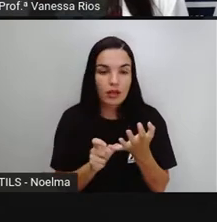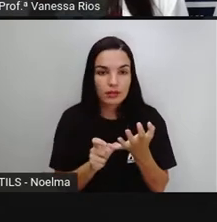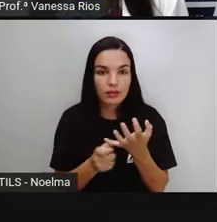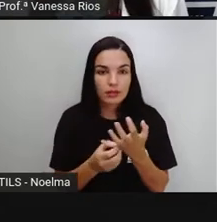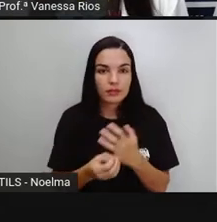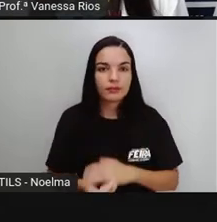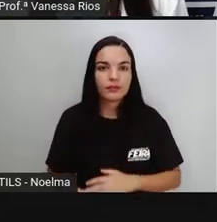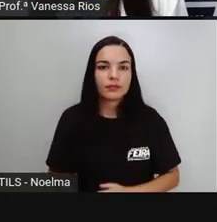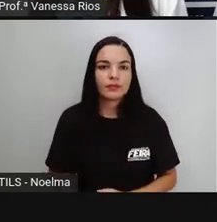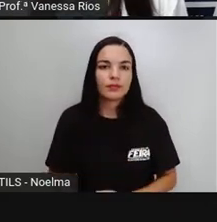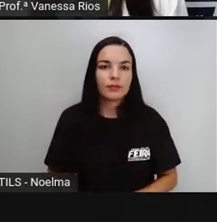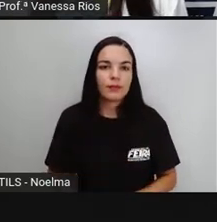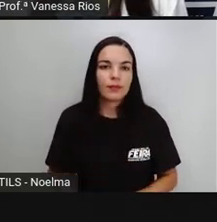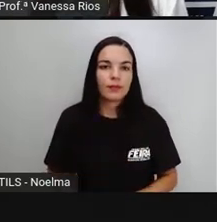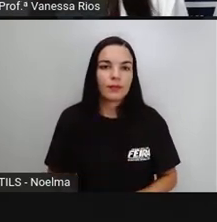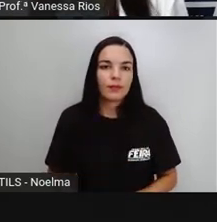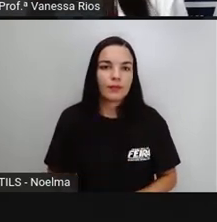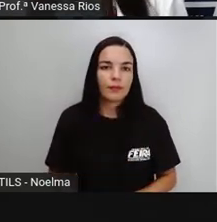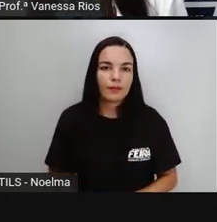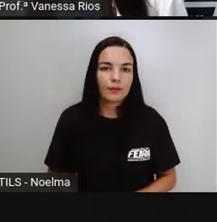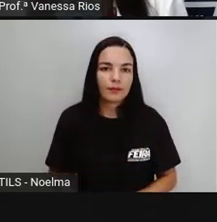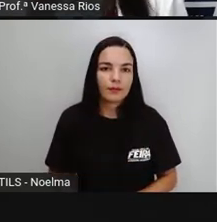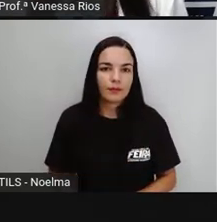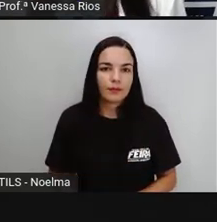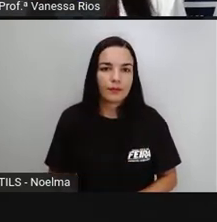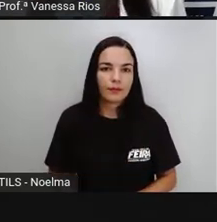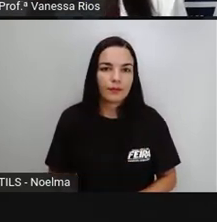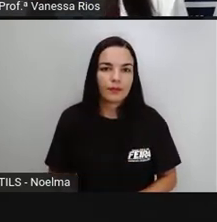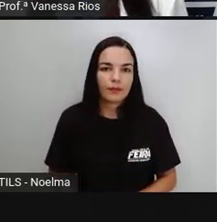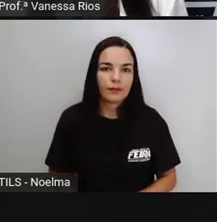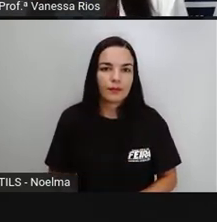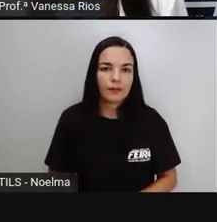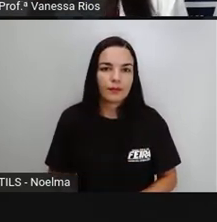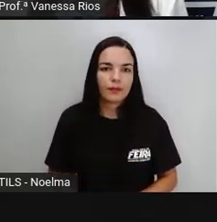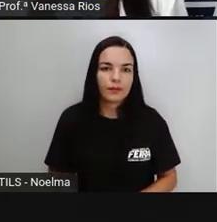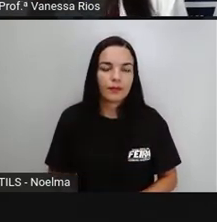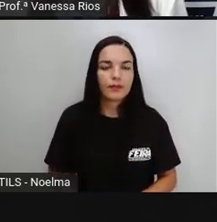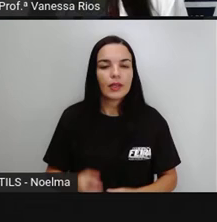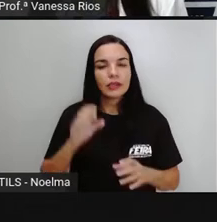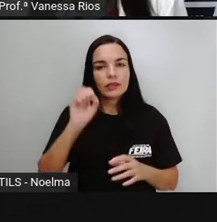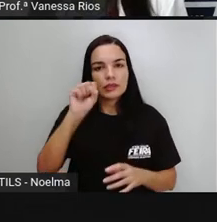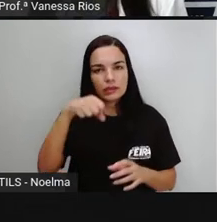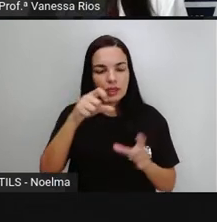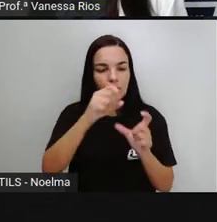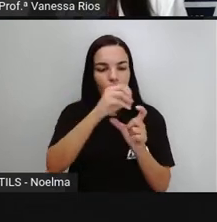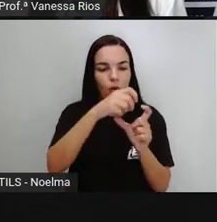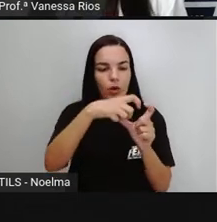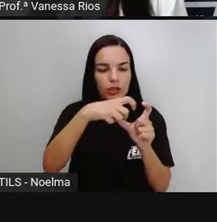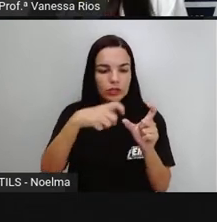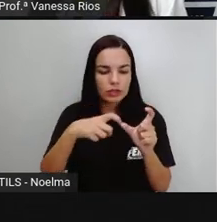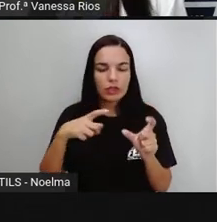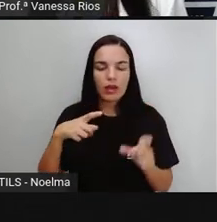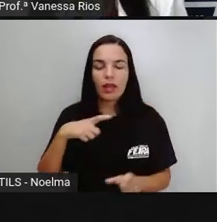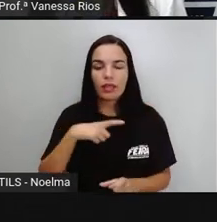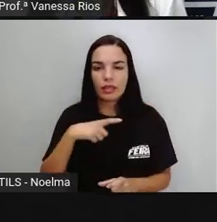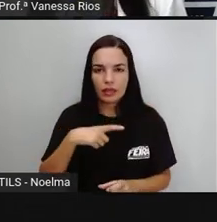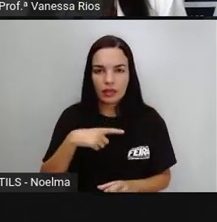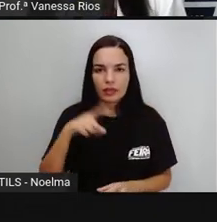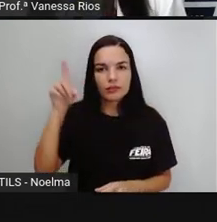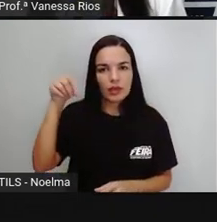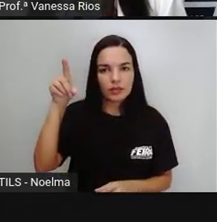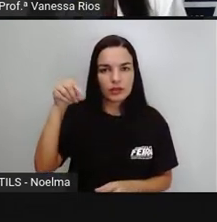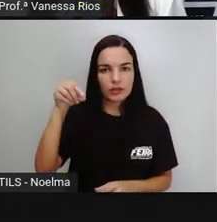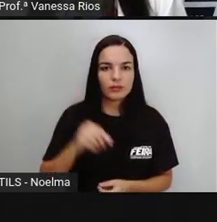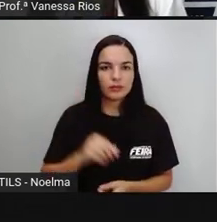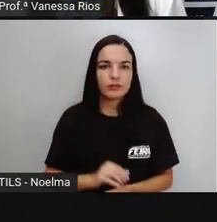têm essas terminações de em ou ens e que são oxítonas, elas vão receber o acento.